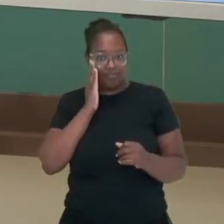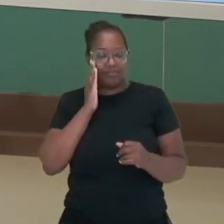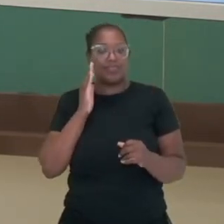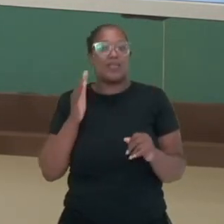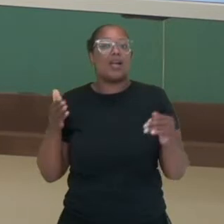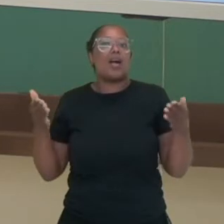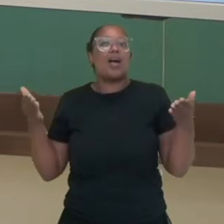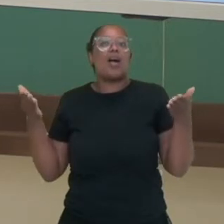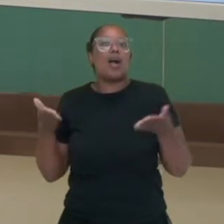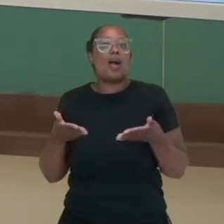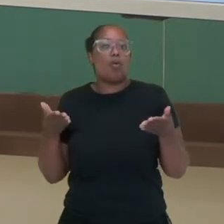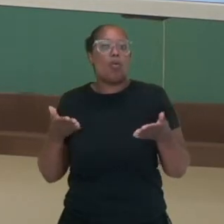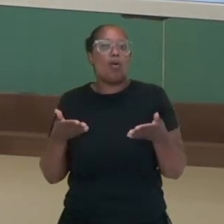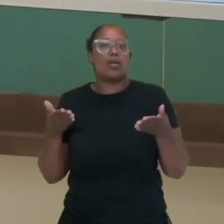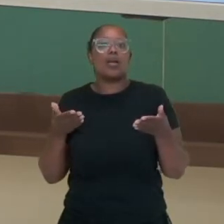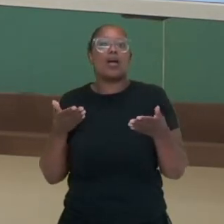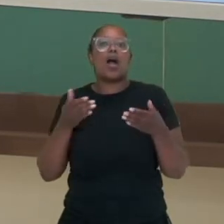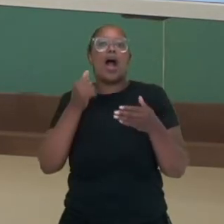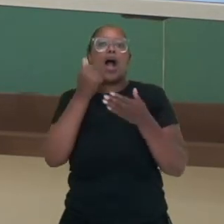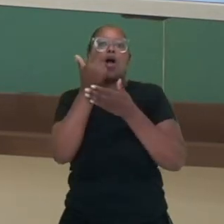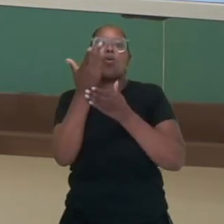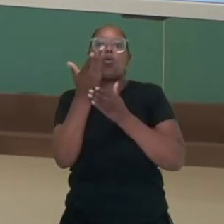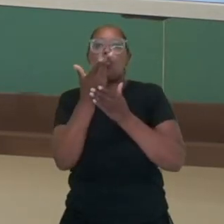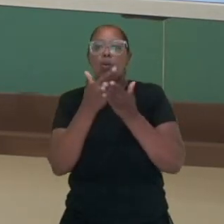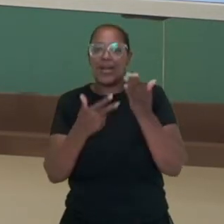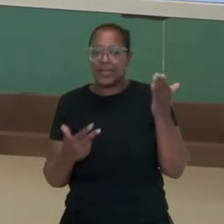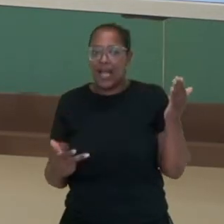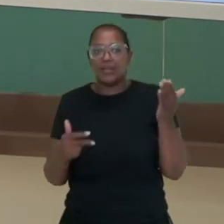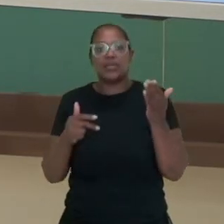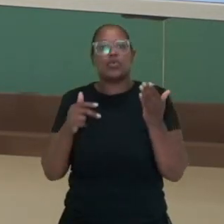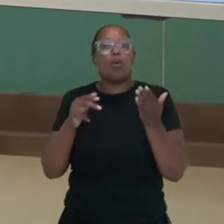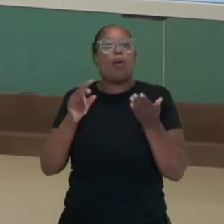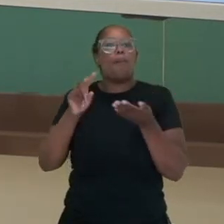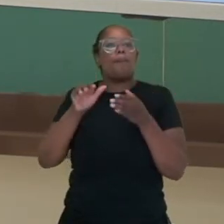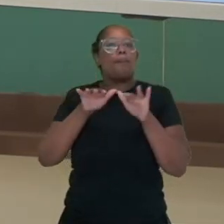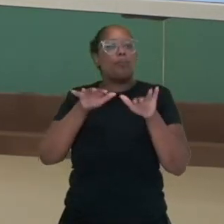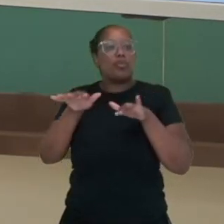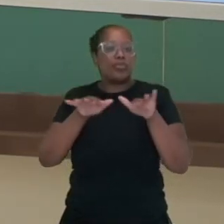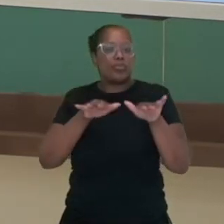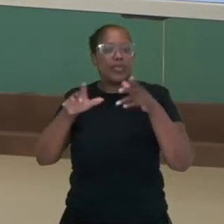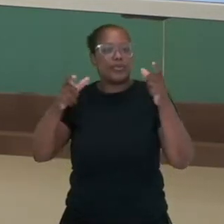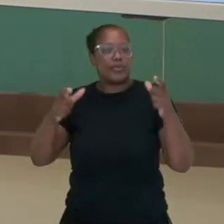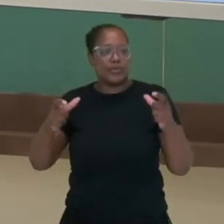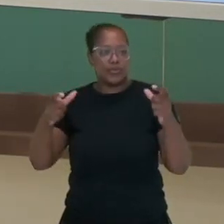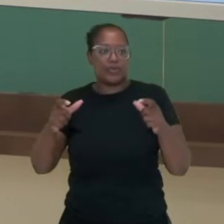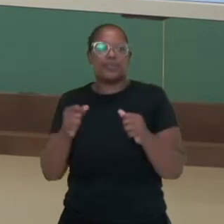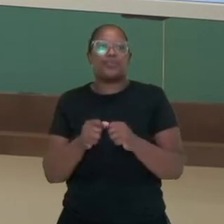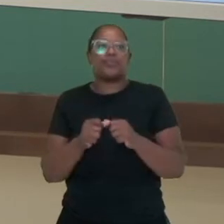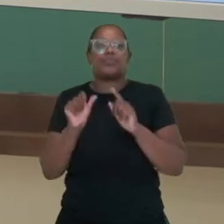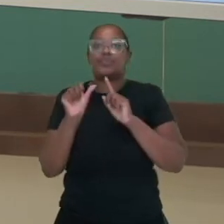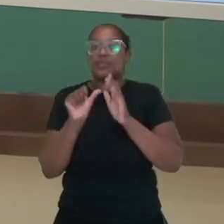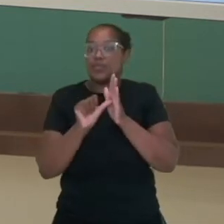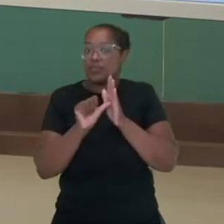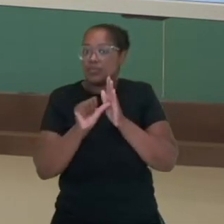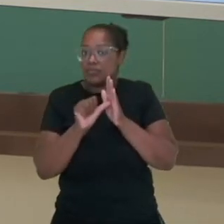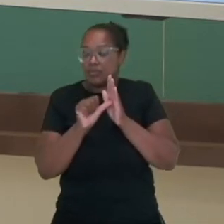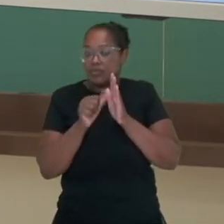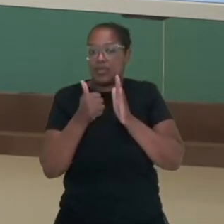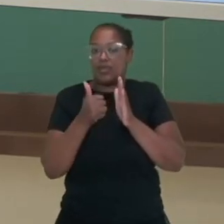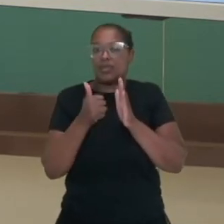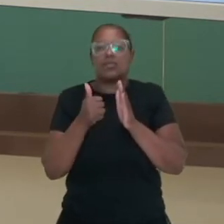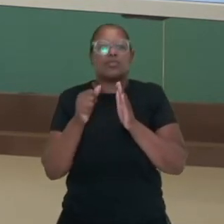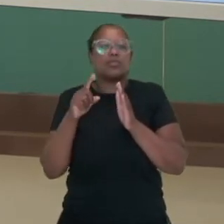Agora, com relação à qualidade dos nossos movimentos, né? Do nosso espaço. Primeiro, a gente tem que falar das